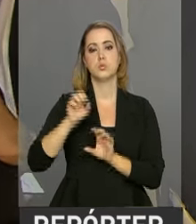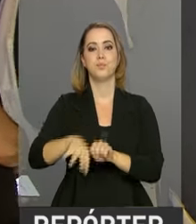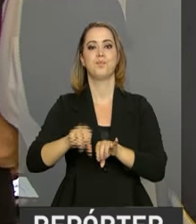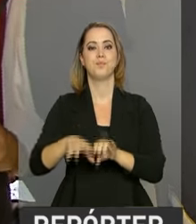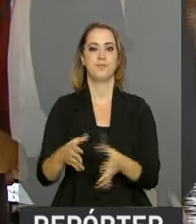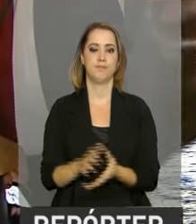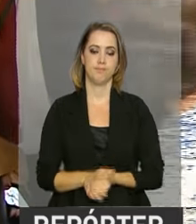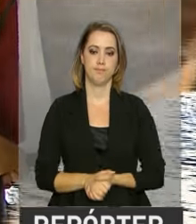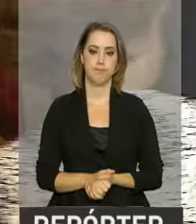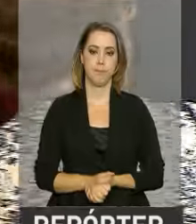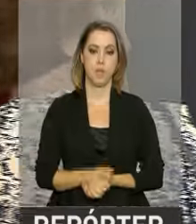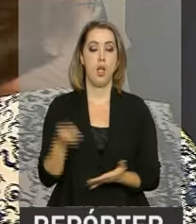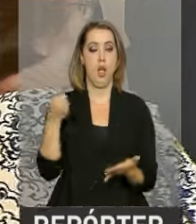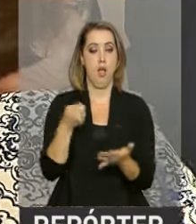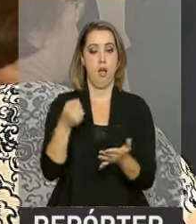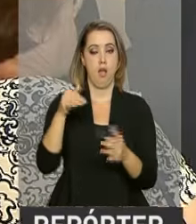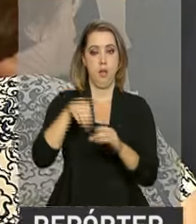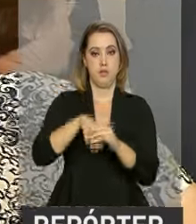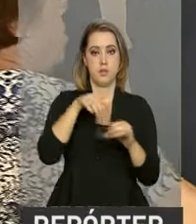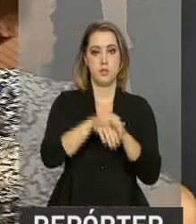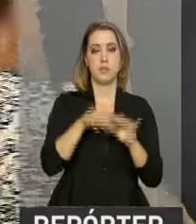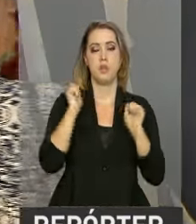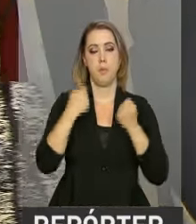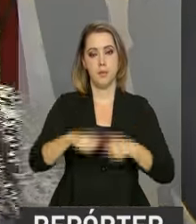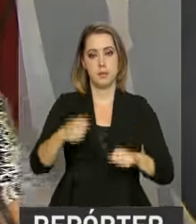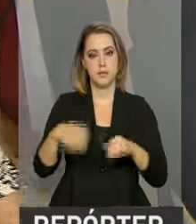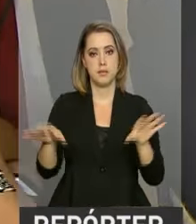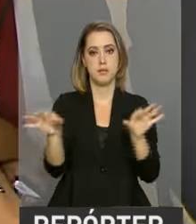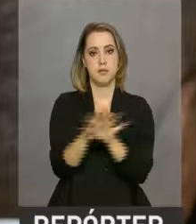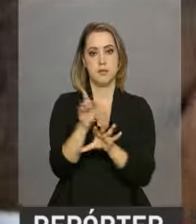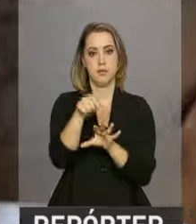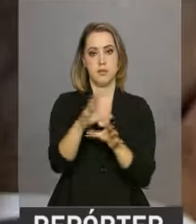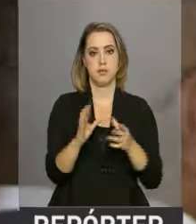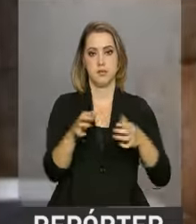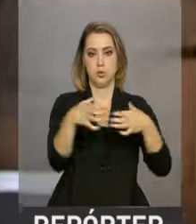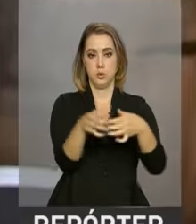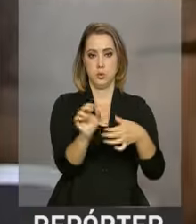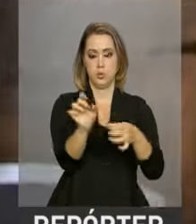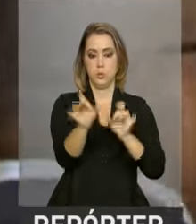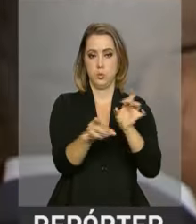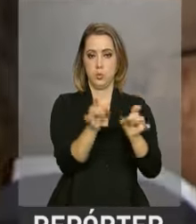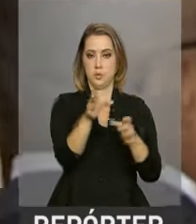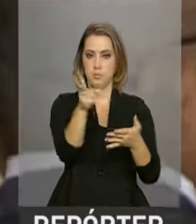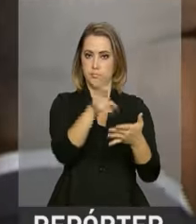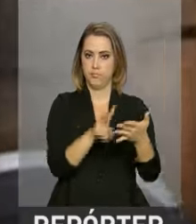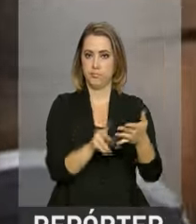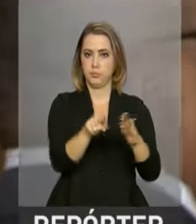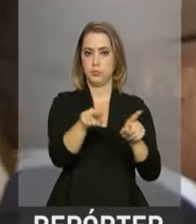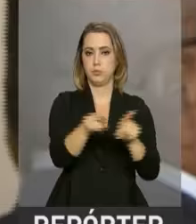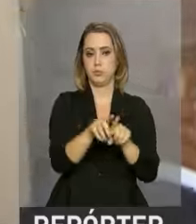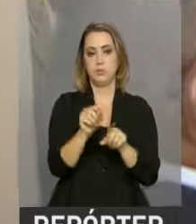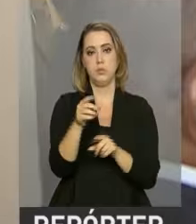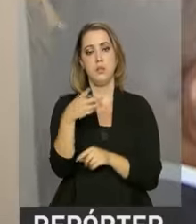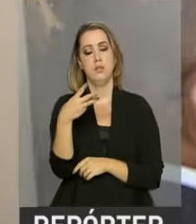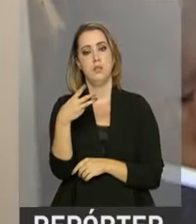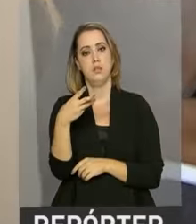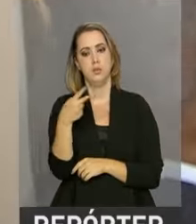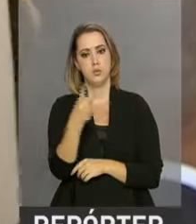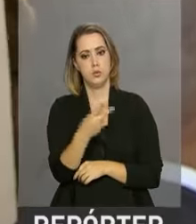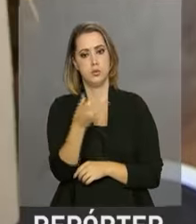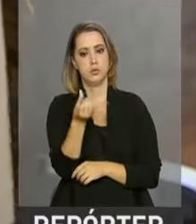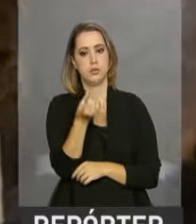A votação ainda precisa ser encerrada na Comissão Mista de Orçamento. Faltam 263 destaques para serem